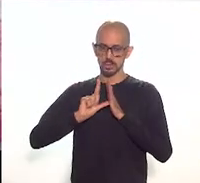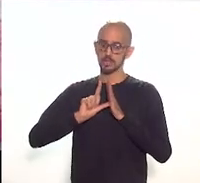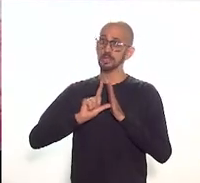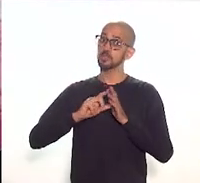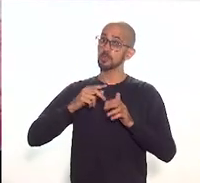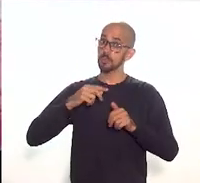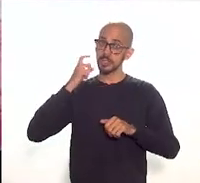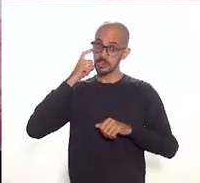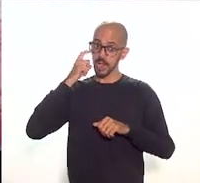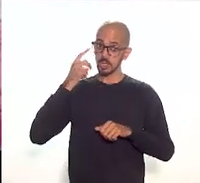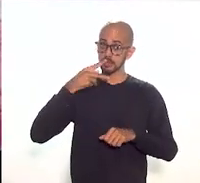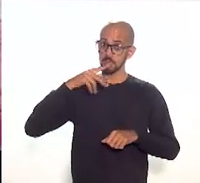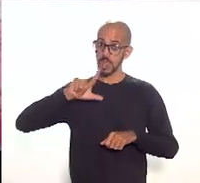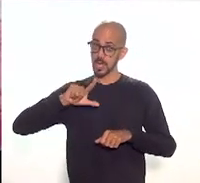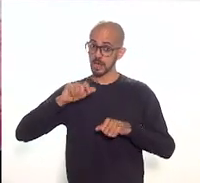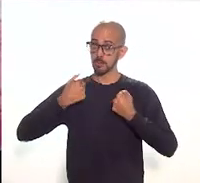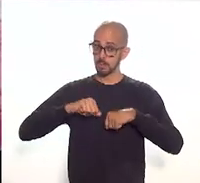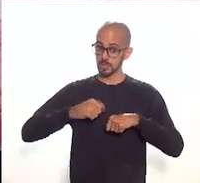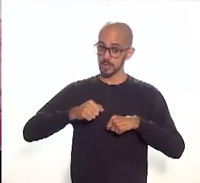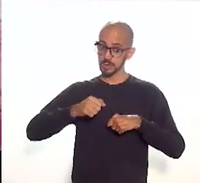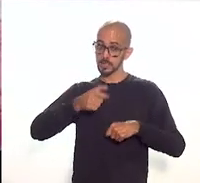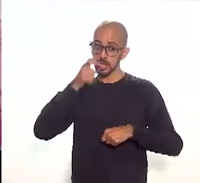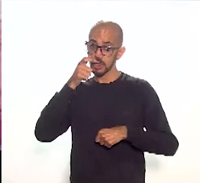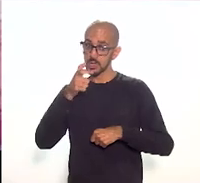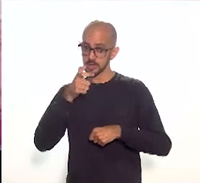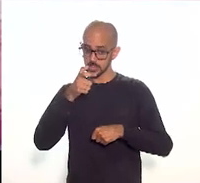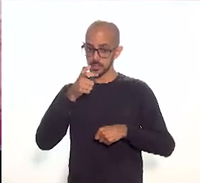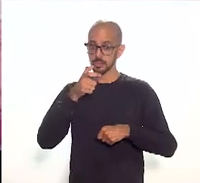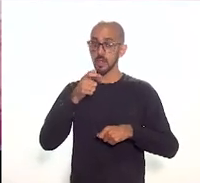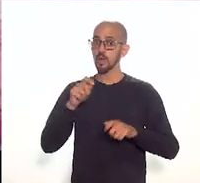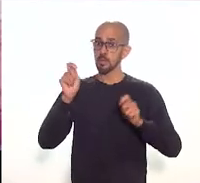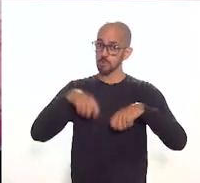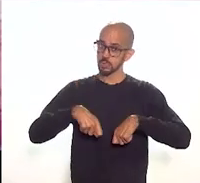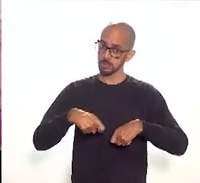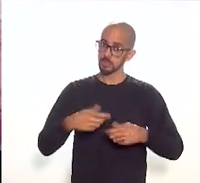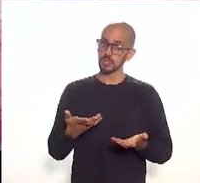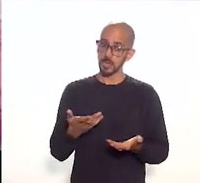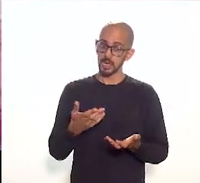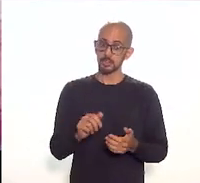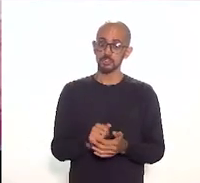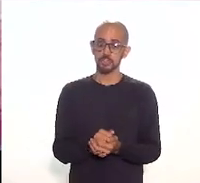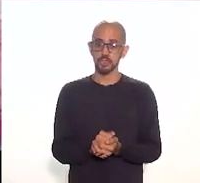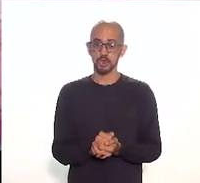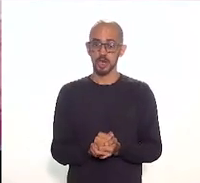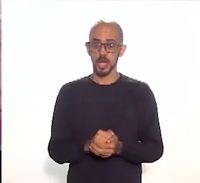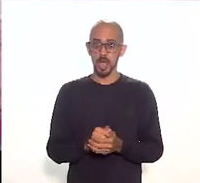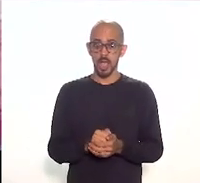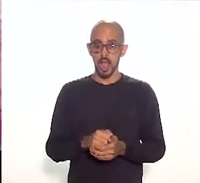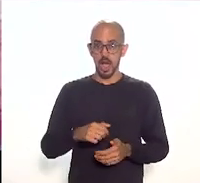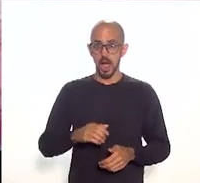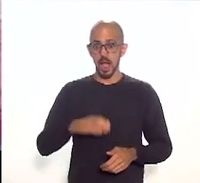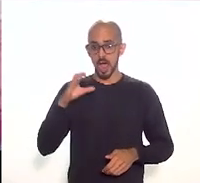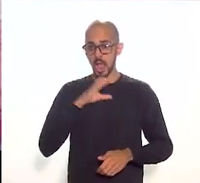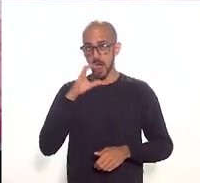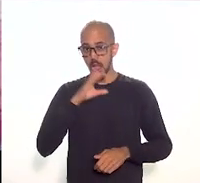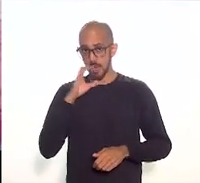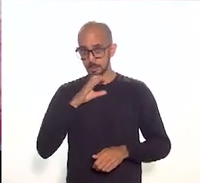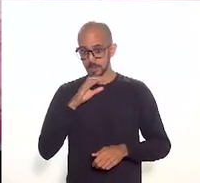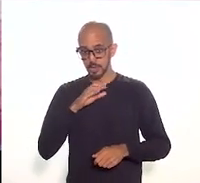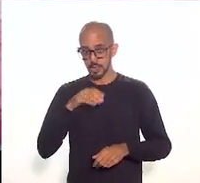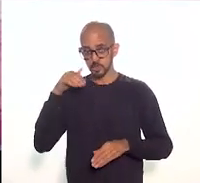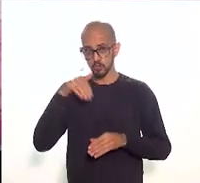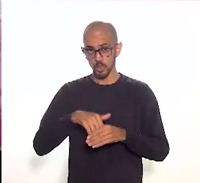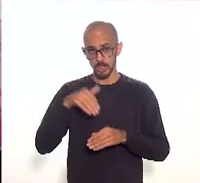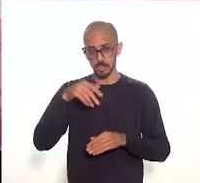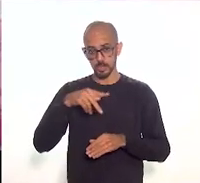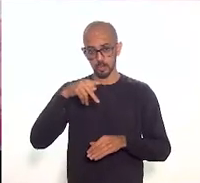testar o nosso projeto, queremos estudar caminhos e possibilidades. A tramitação acelerada do PL, especialmente em